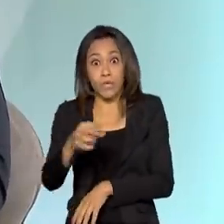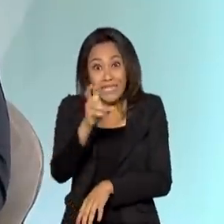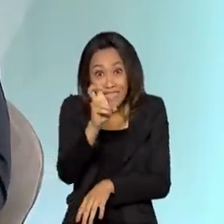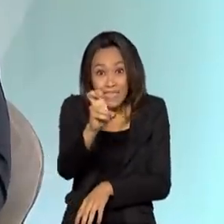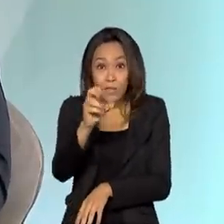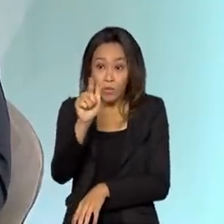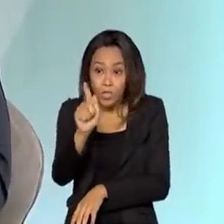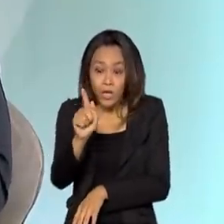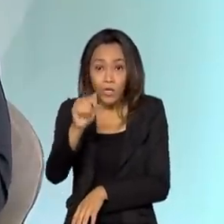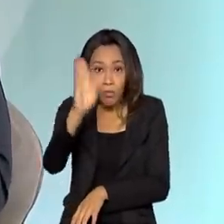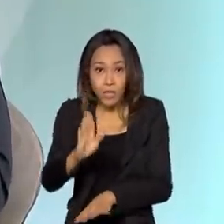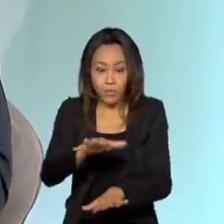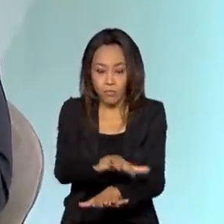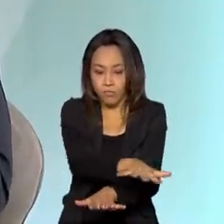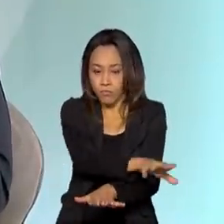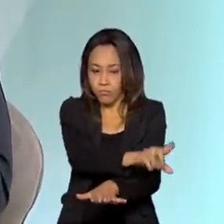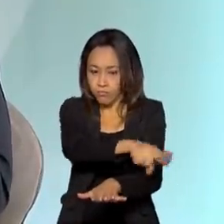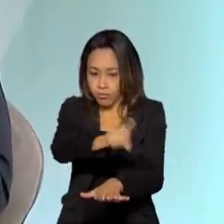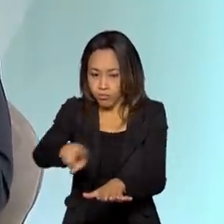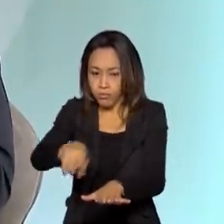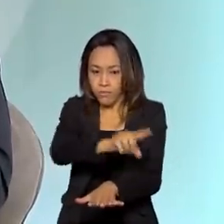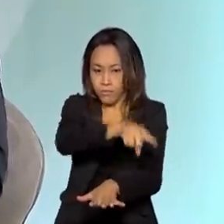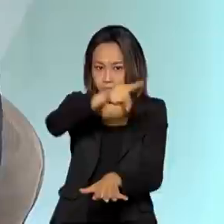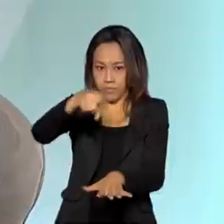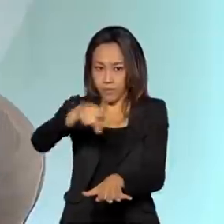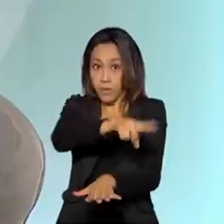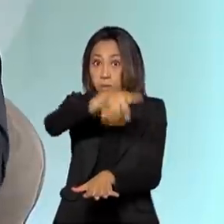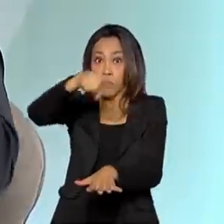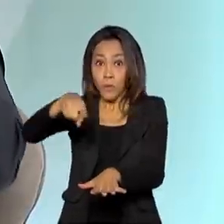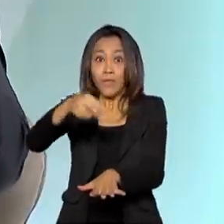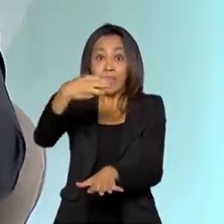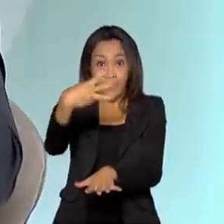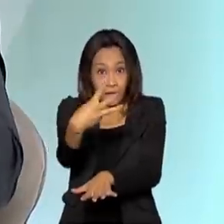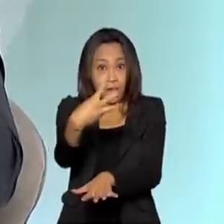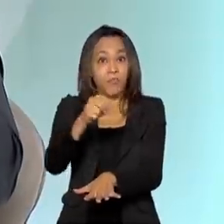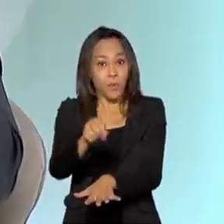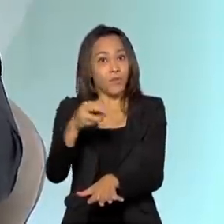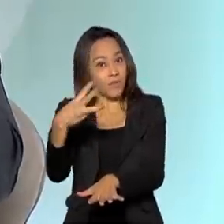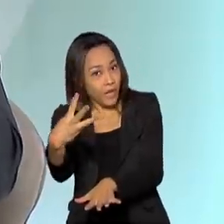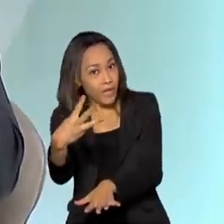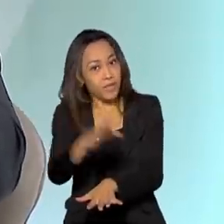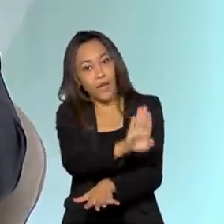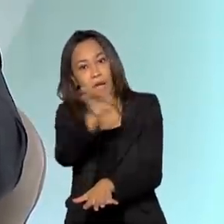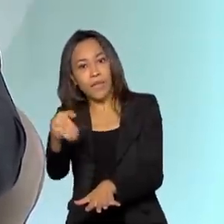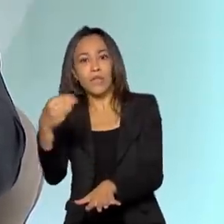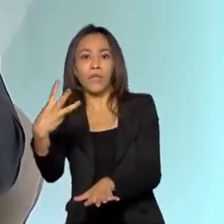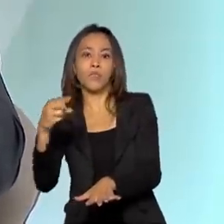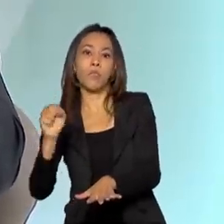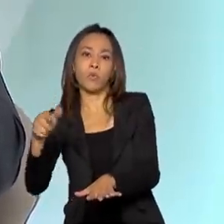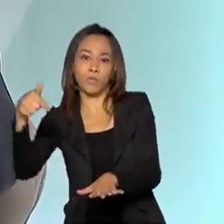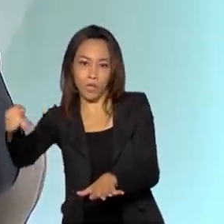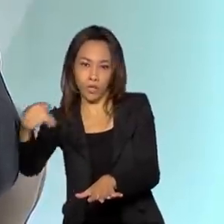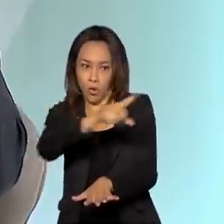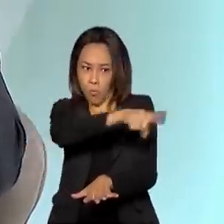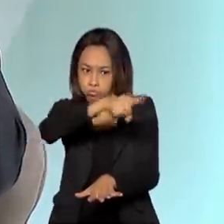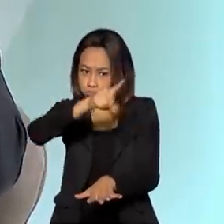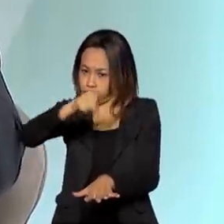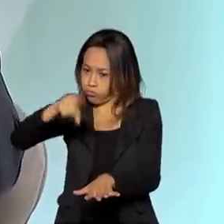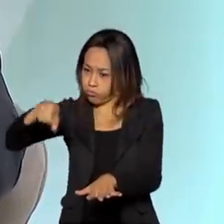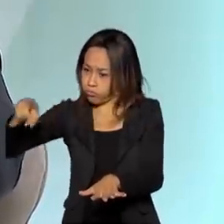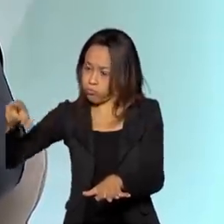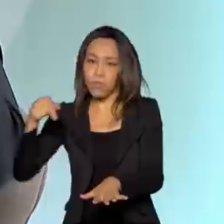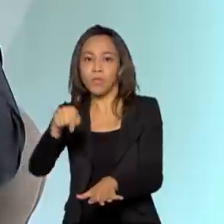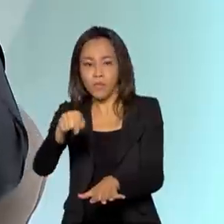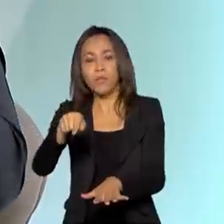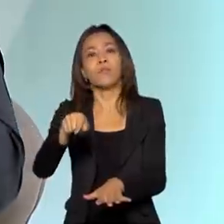no Brasil é a chamada faixa de 3.5 GHz. E aí você compreenda isso de 3.3 até 3.7, portanto, um conjunto de 400